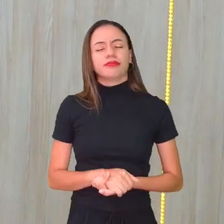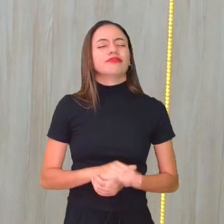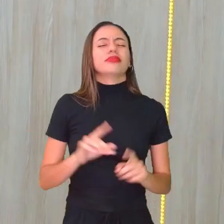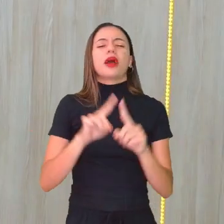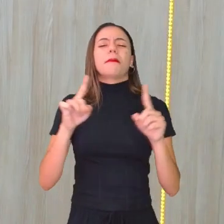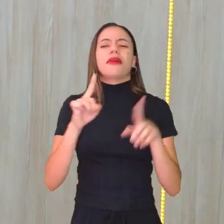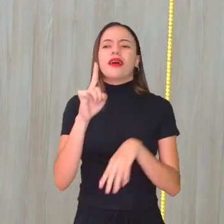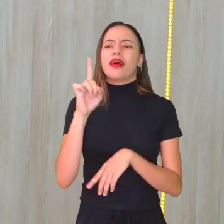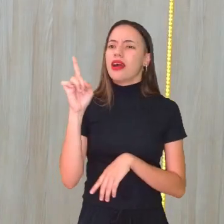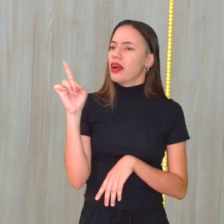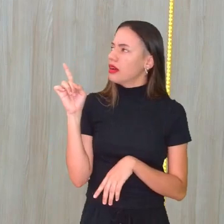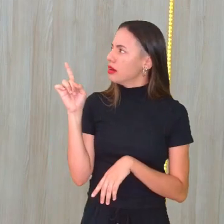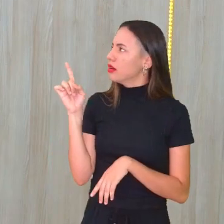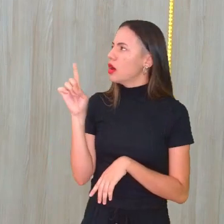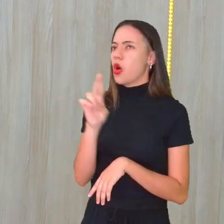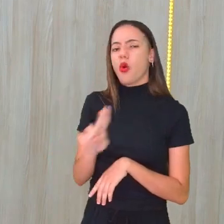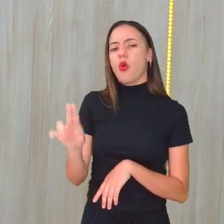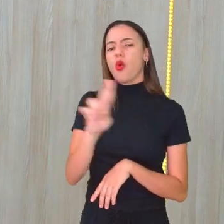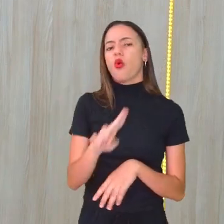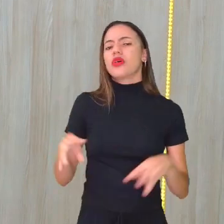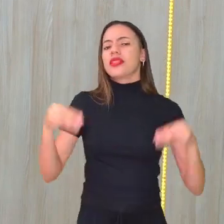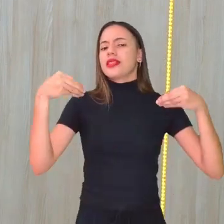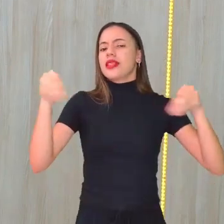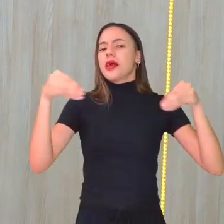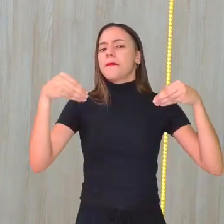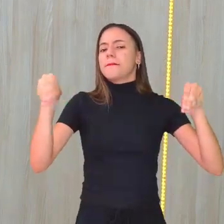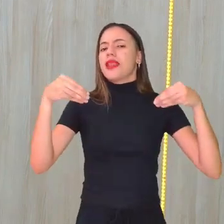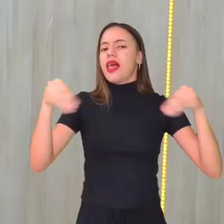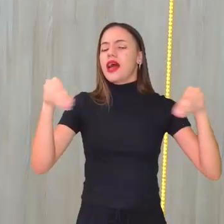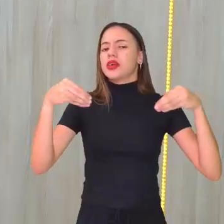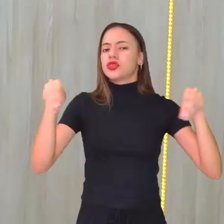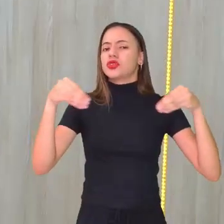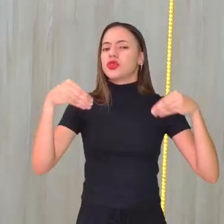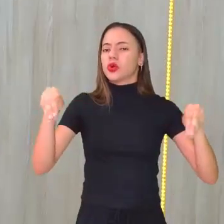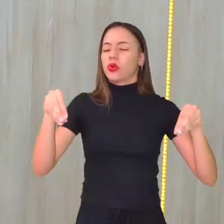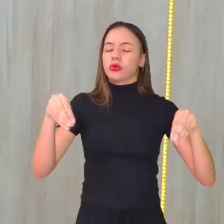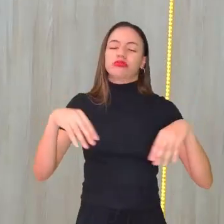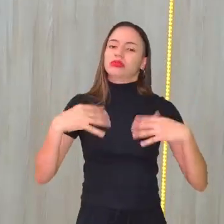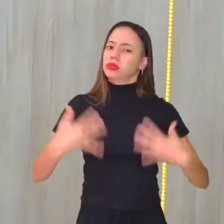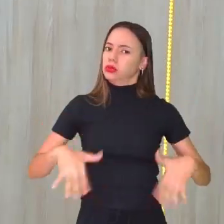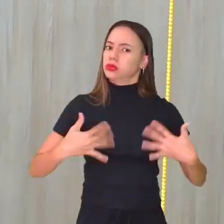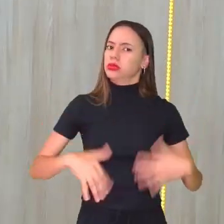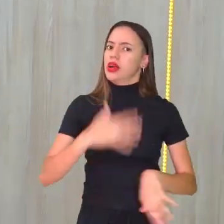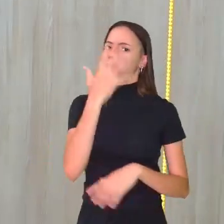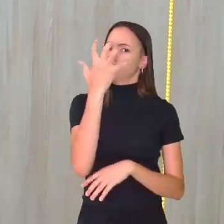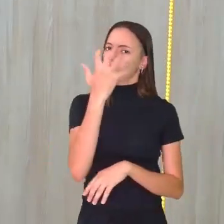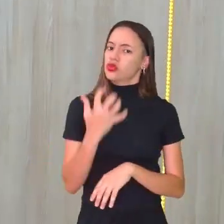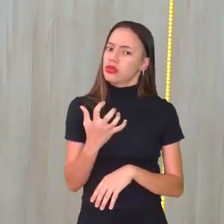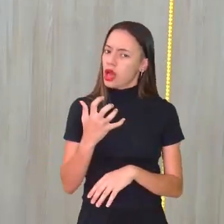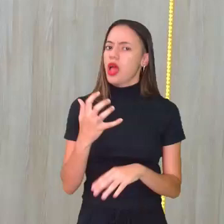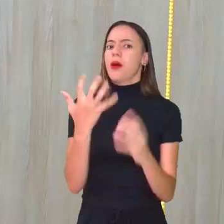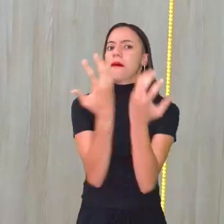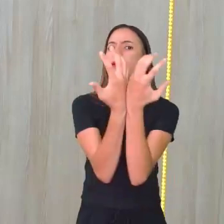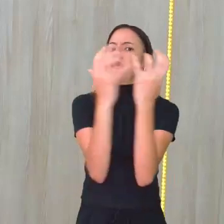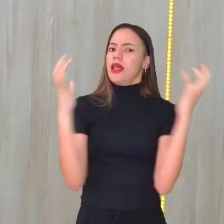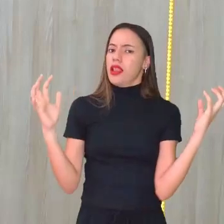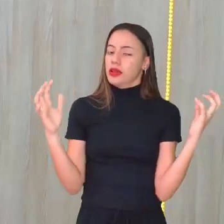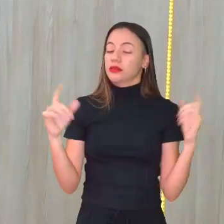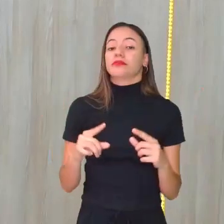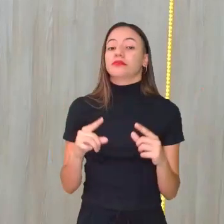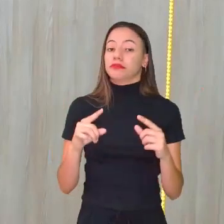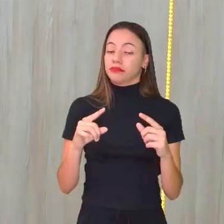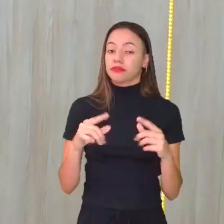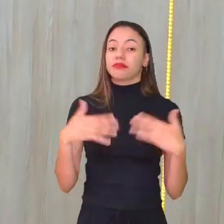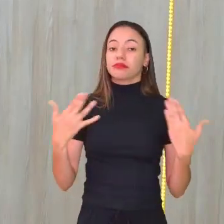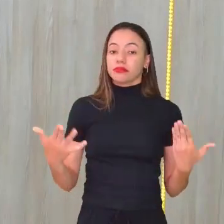acontecendo com o uso desse plástico, desse material plástico, é muito sério para o nosso meio ambiente. Então, eu iniciei